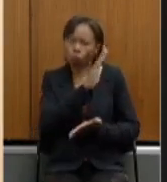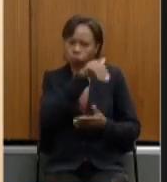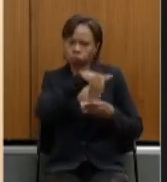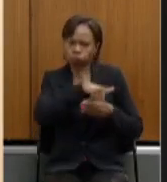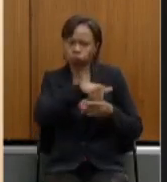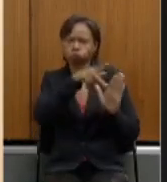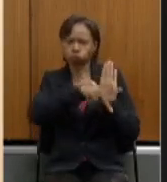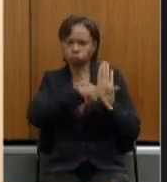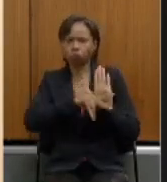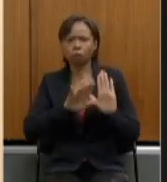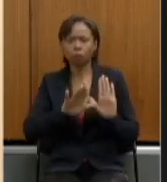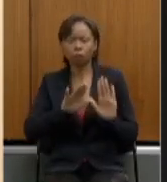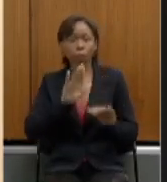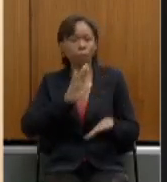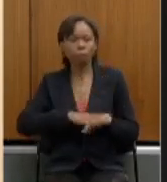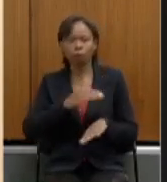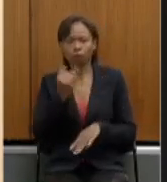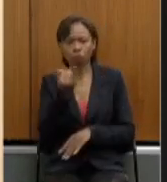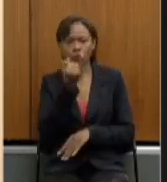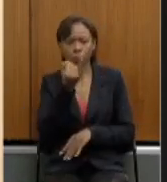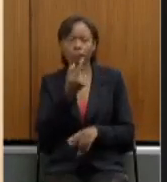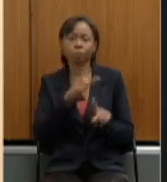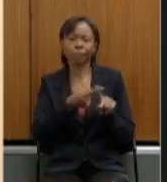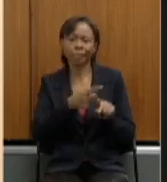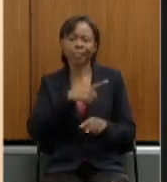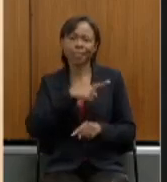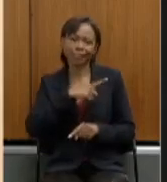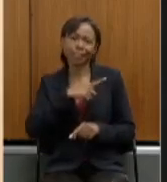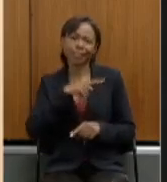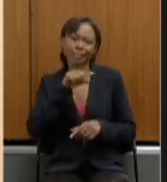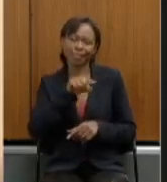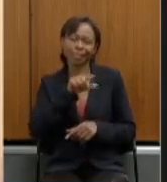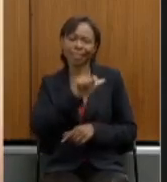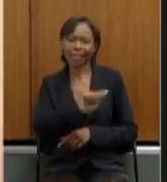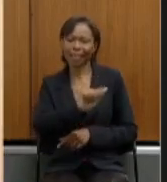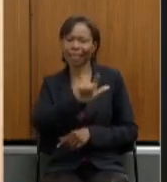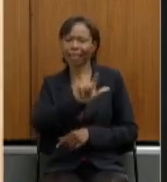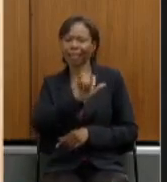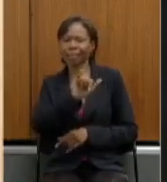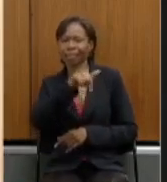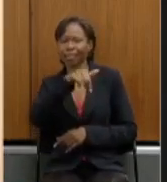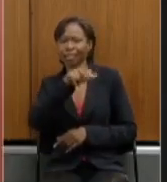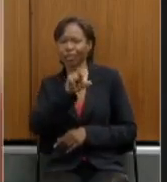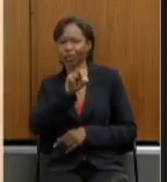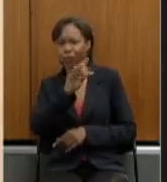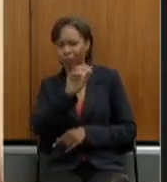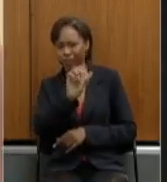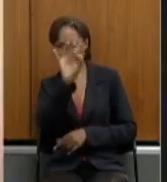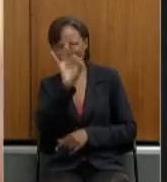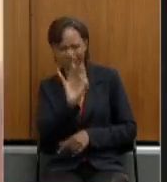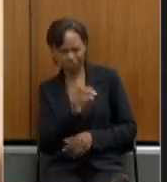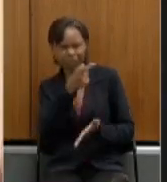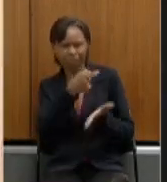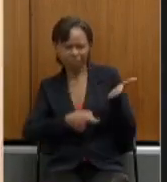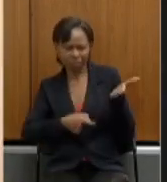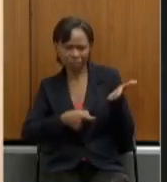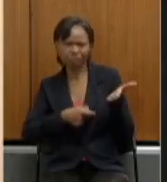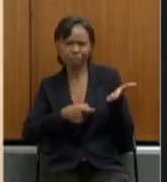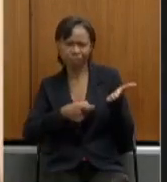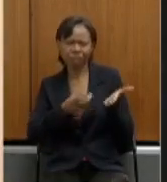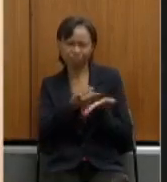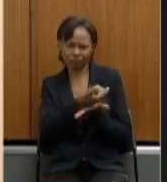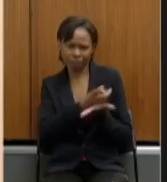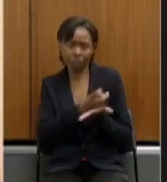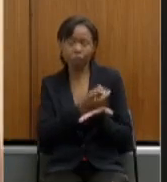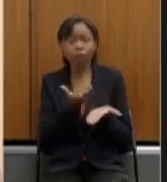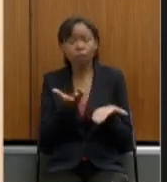o mais importante porque ele envolvia alíquota e ele trazia também todas as regras que envolvem a transição